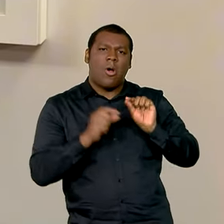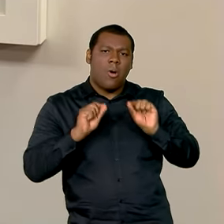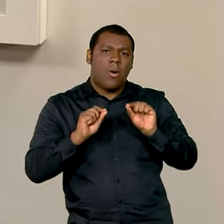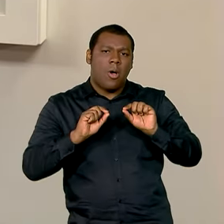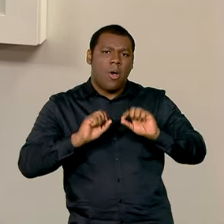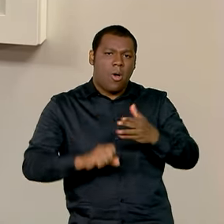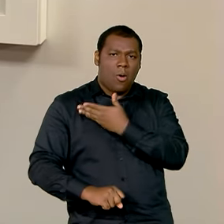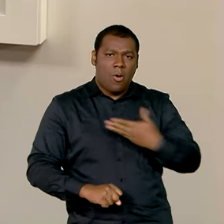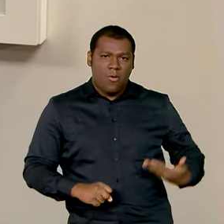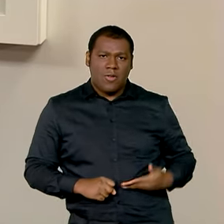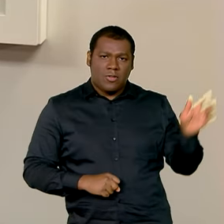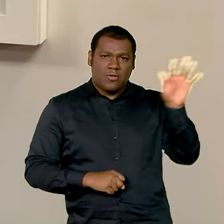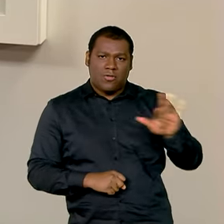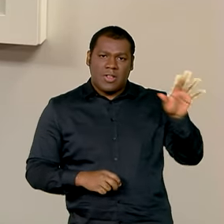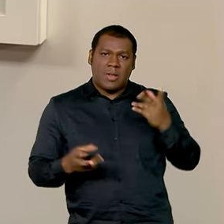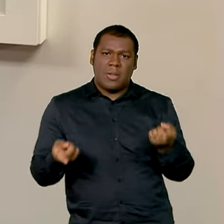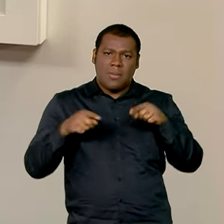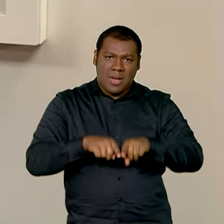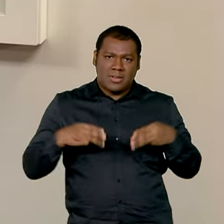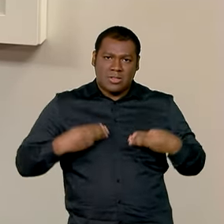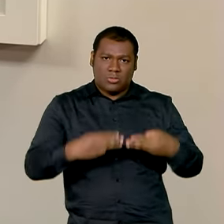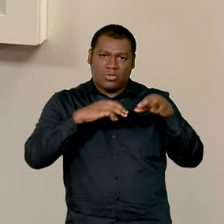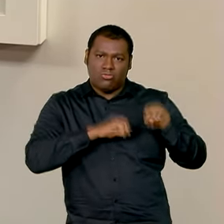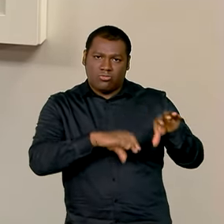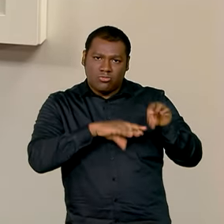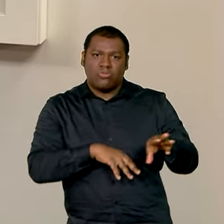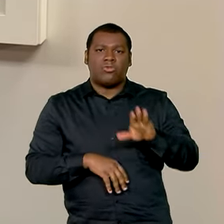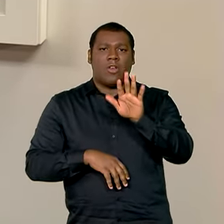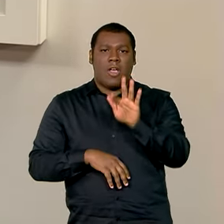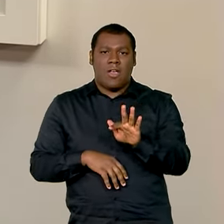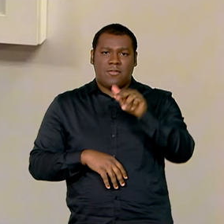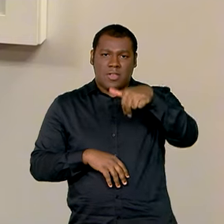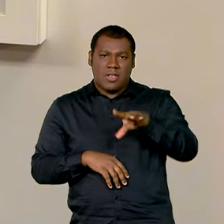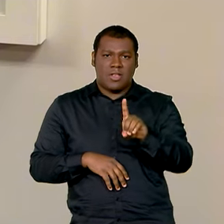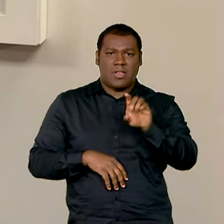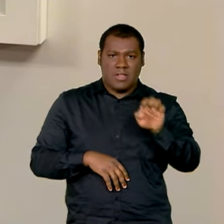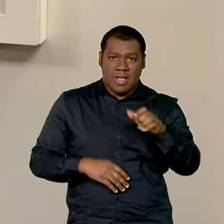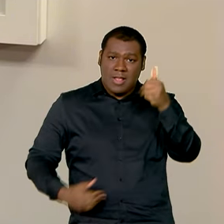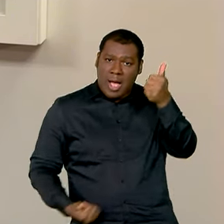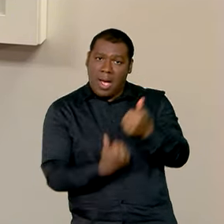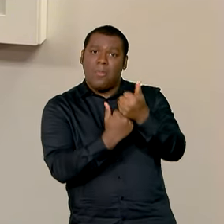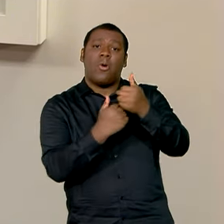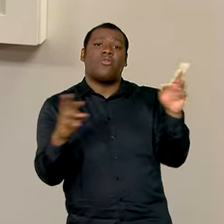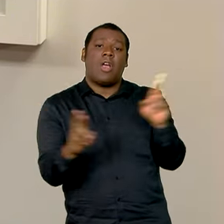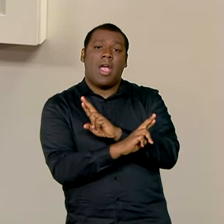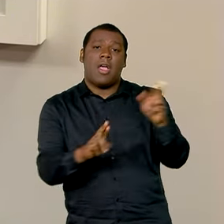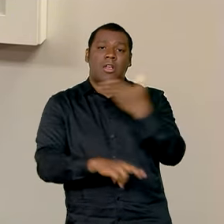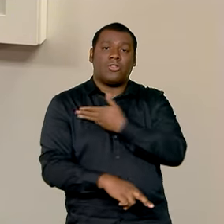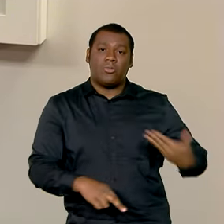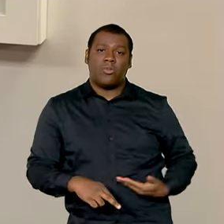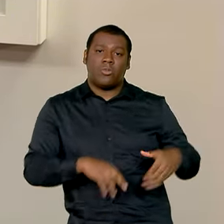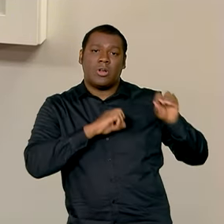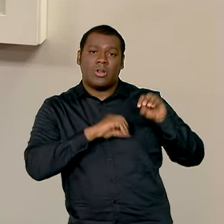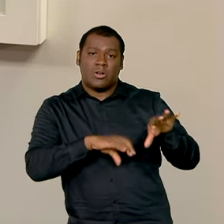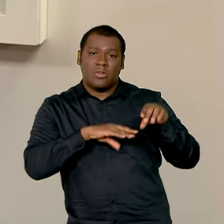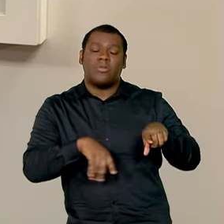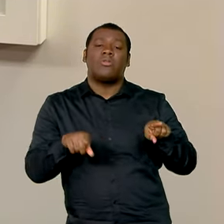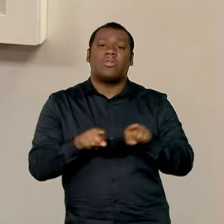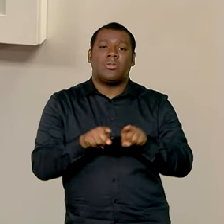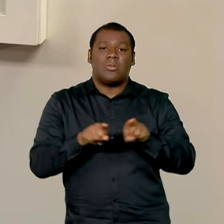por meio do MEC e do FNDE para não só fortalecer a rede pública de ensino, mas também garantir